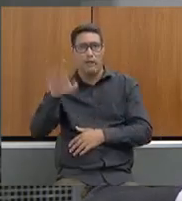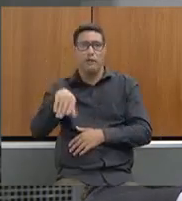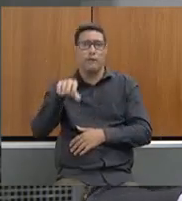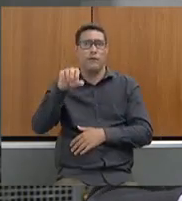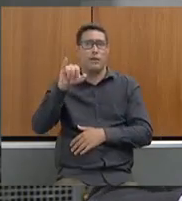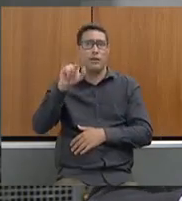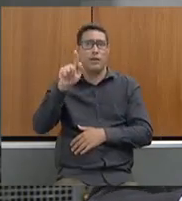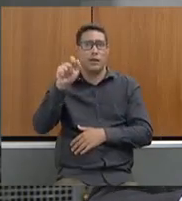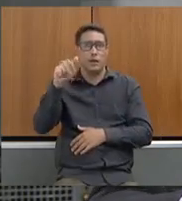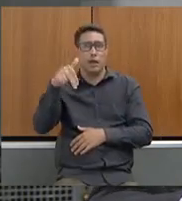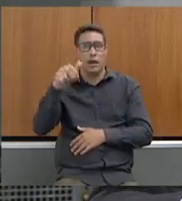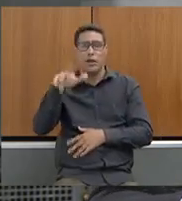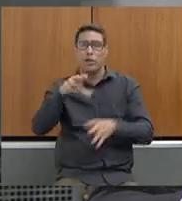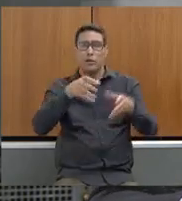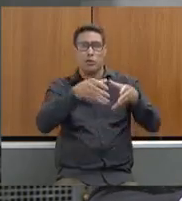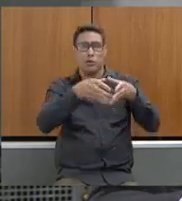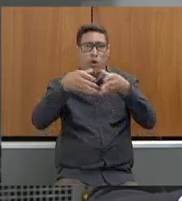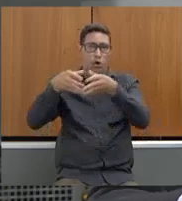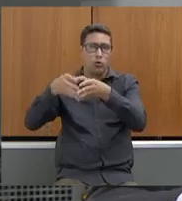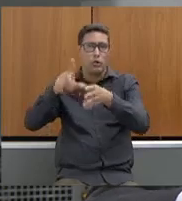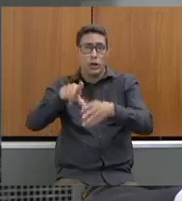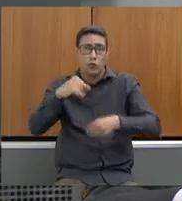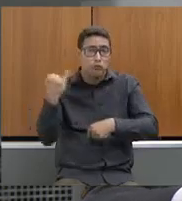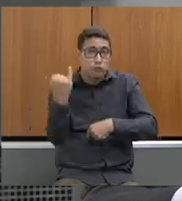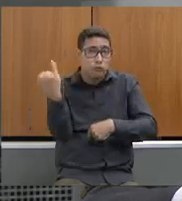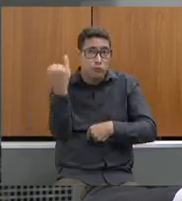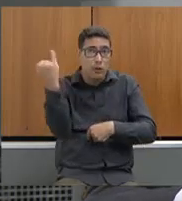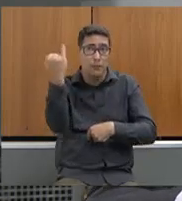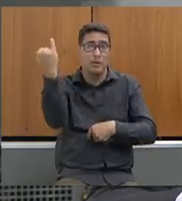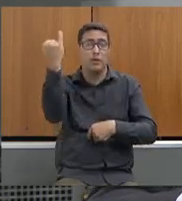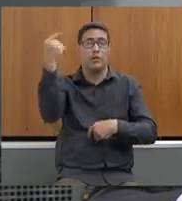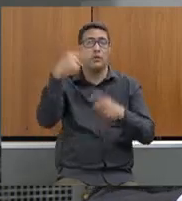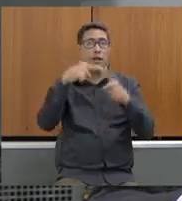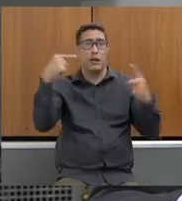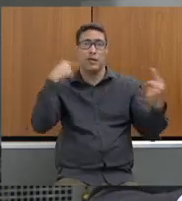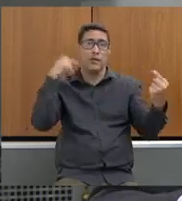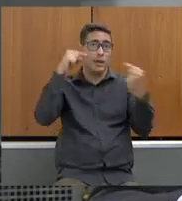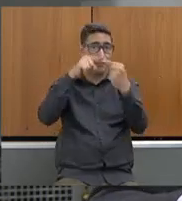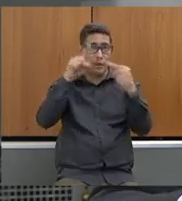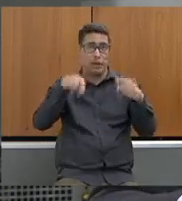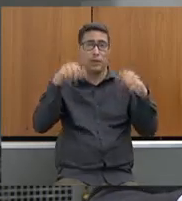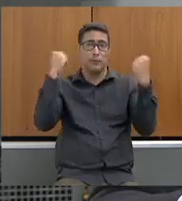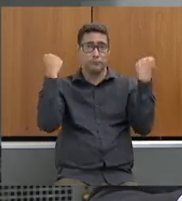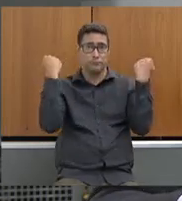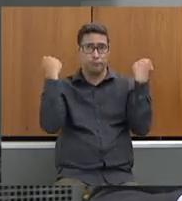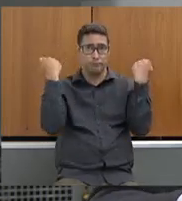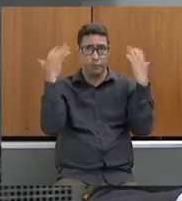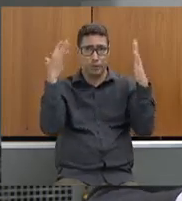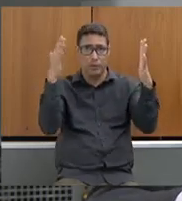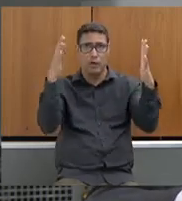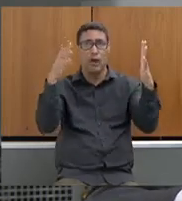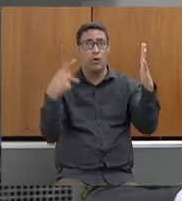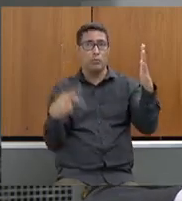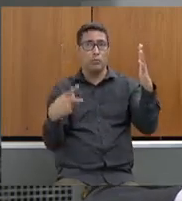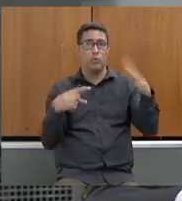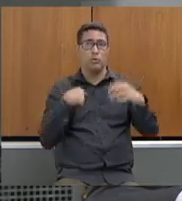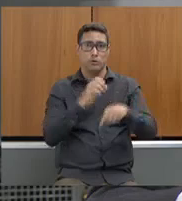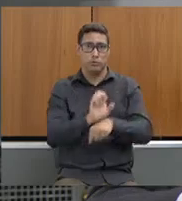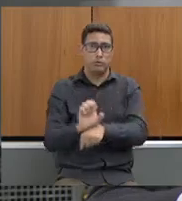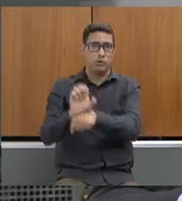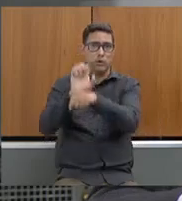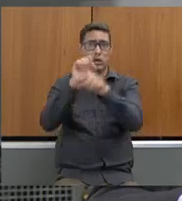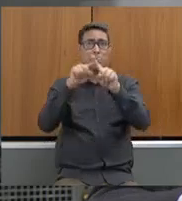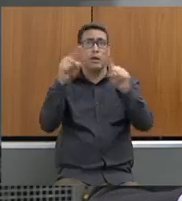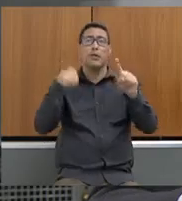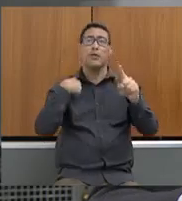órgãos hoje que são fundamentais, tanto para as questões ambientais, que é fundamental para o nosso Estado, mas para o